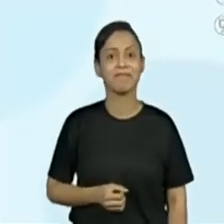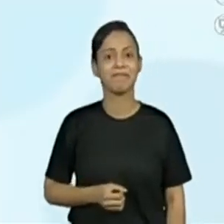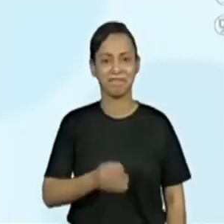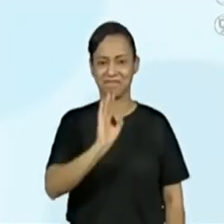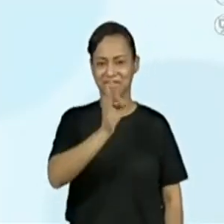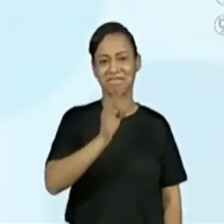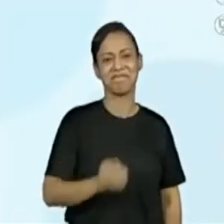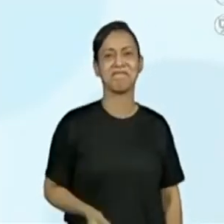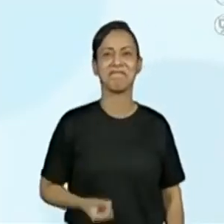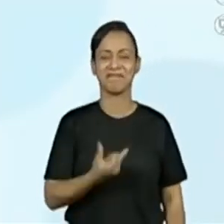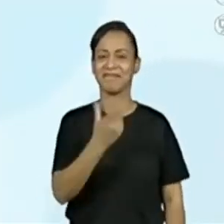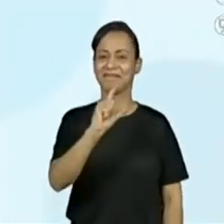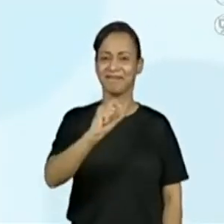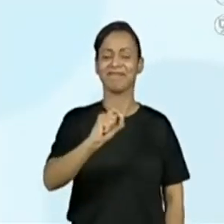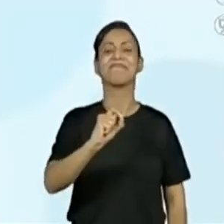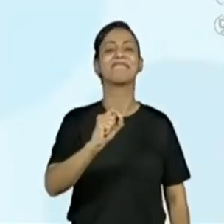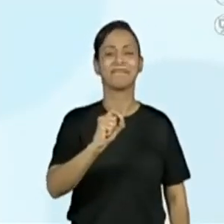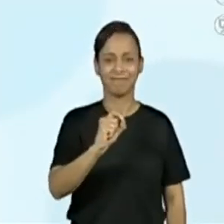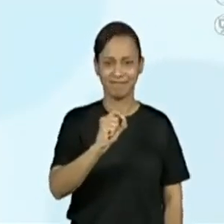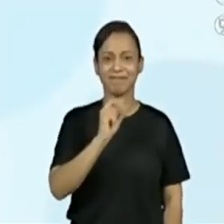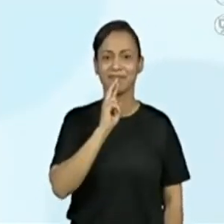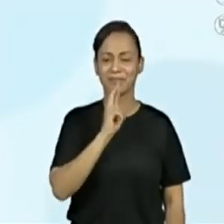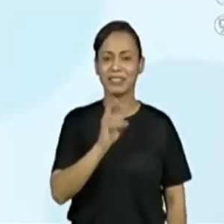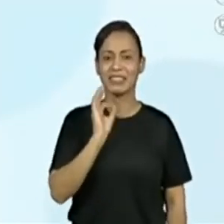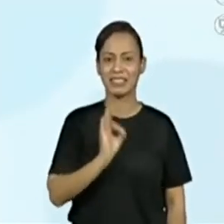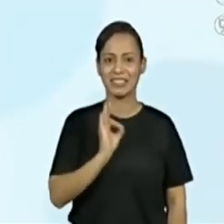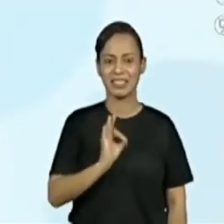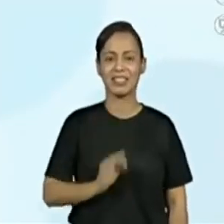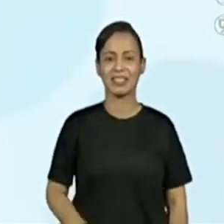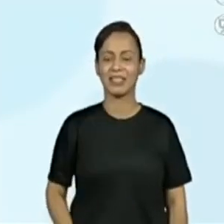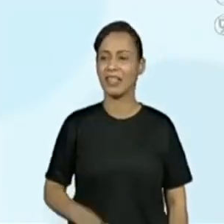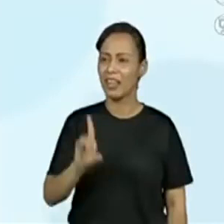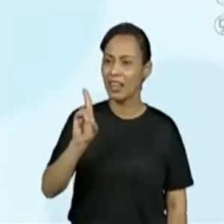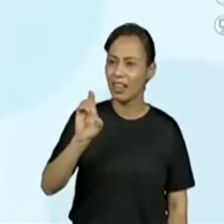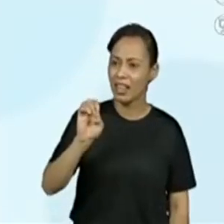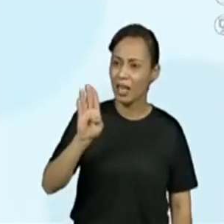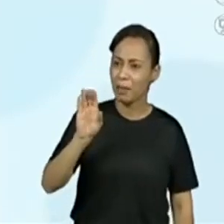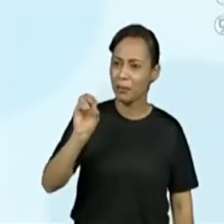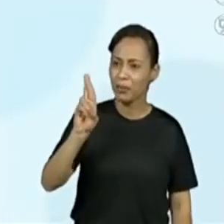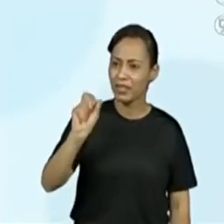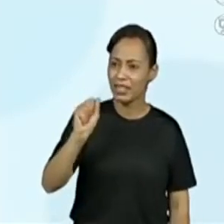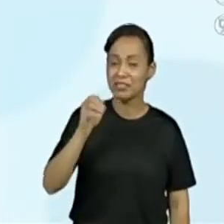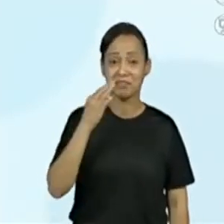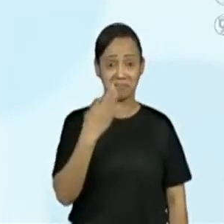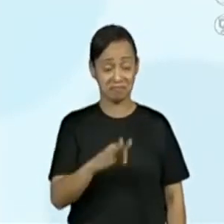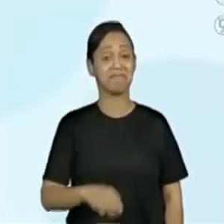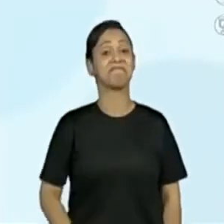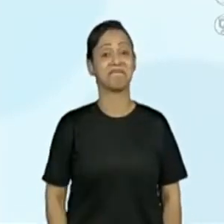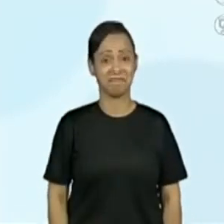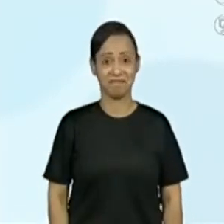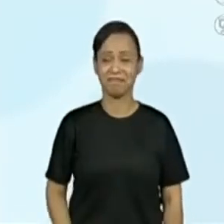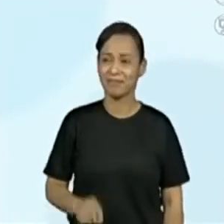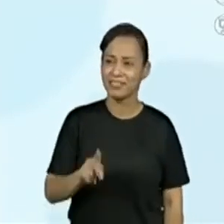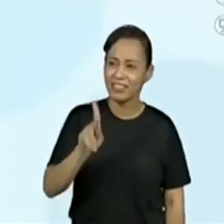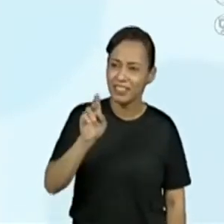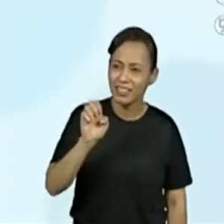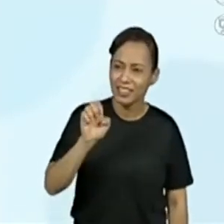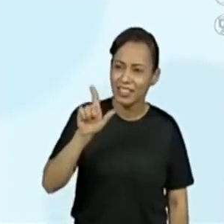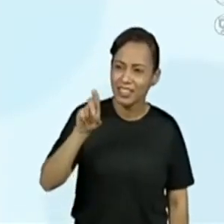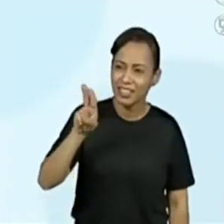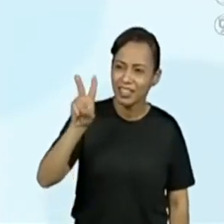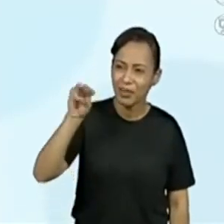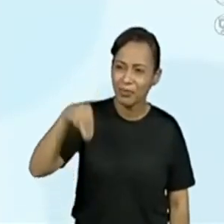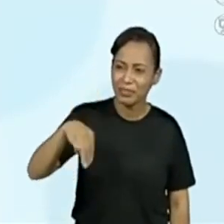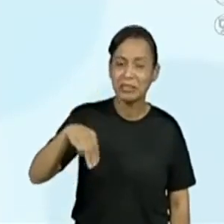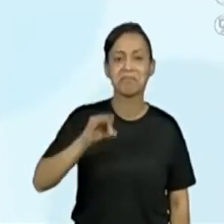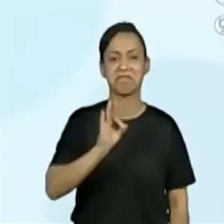Isso, nós teremos o 10. Como disse ali a Procristina. Muito bem. Isso. O Kelvin também respondendo.